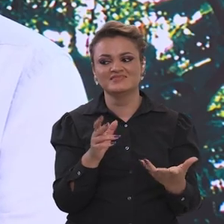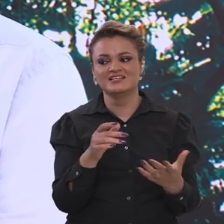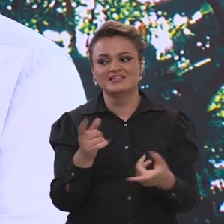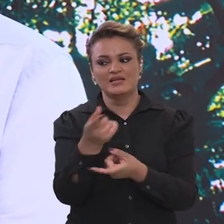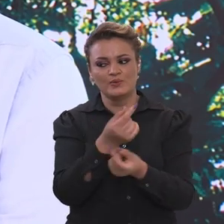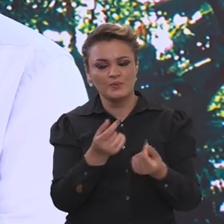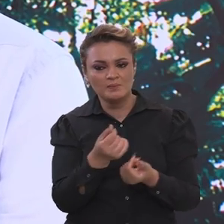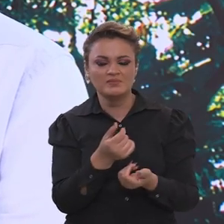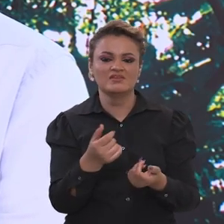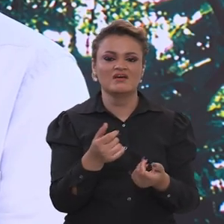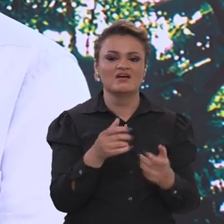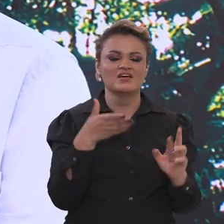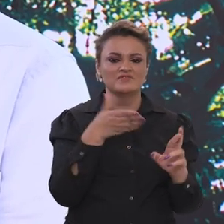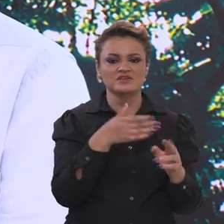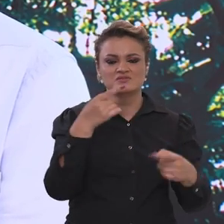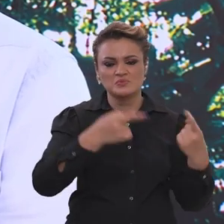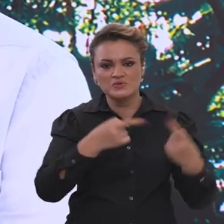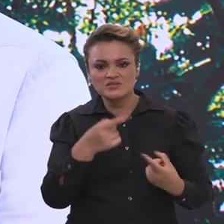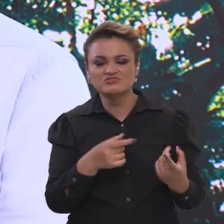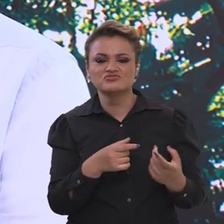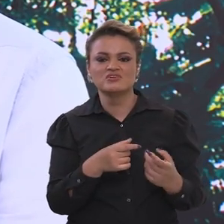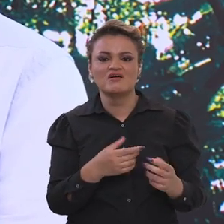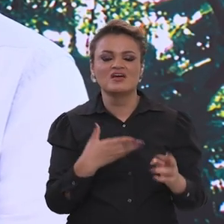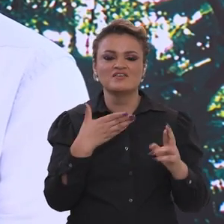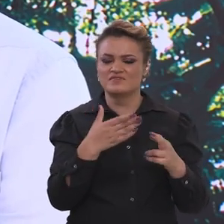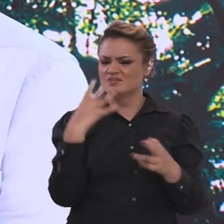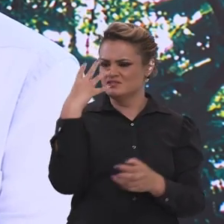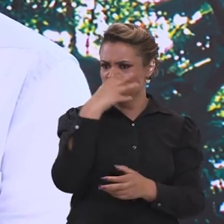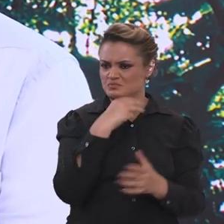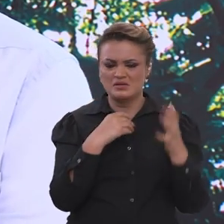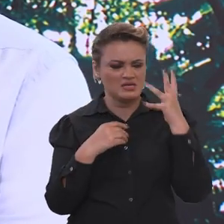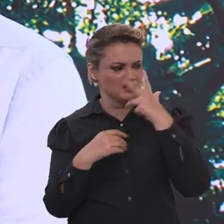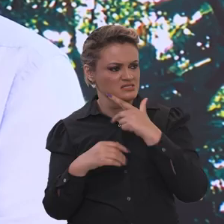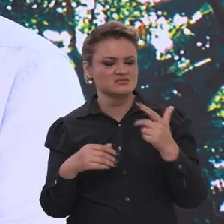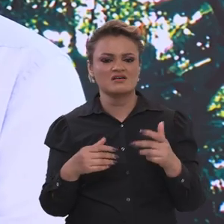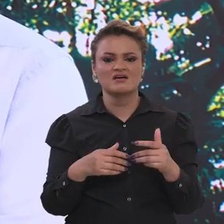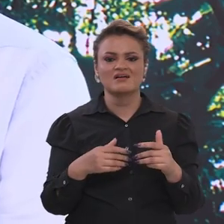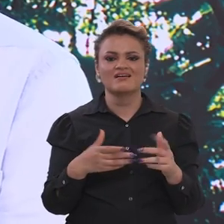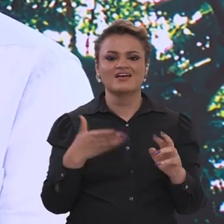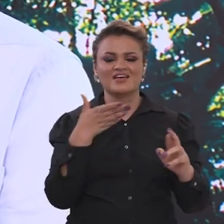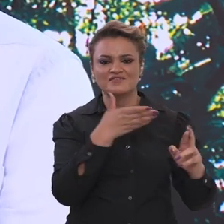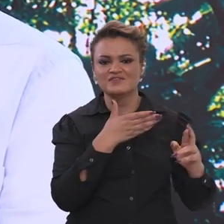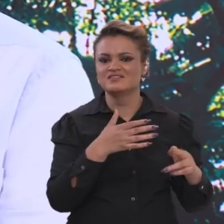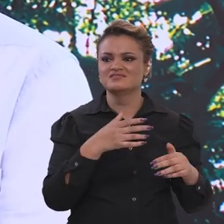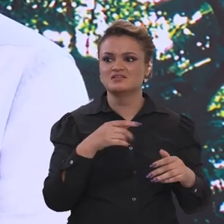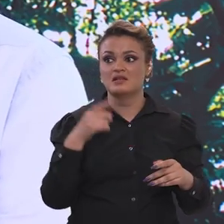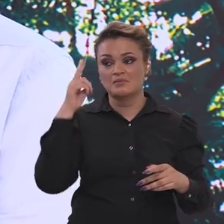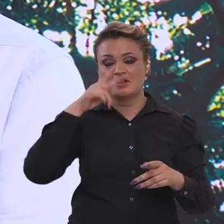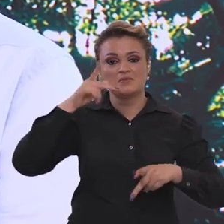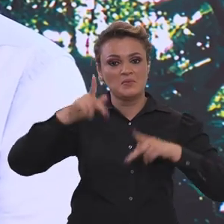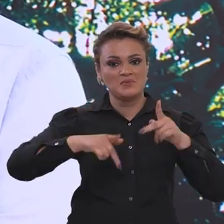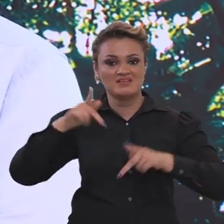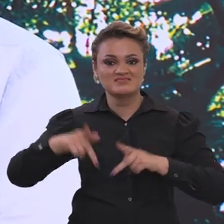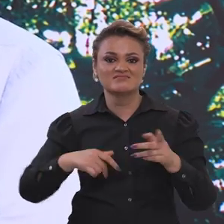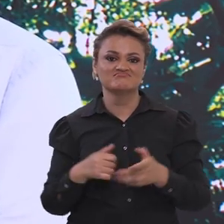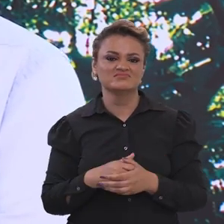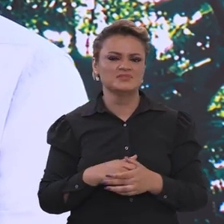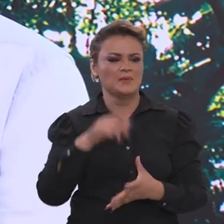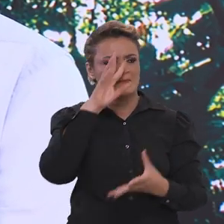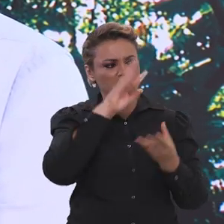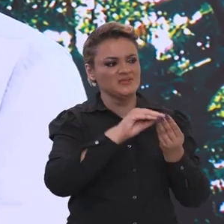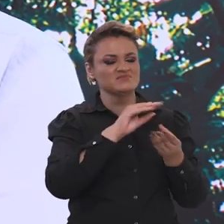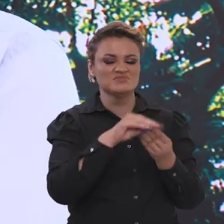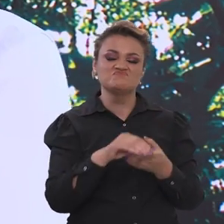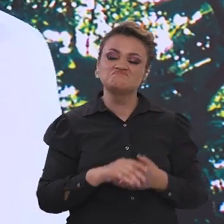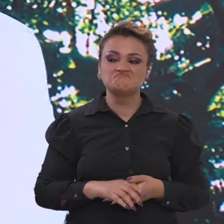da sua economia, referência política, referência das suas belezas, referência pelo seu povo.